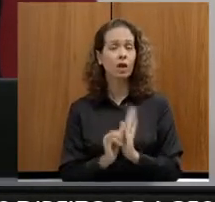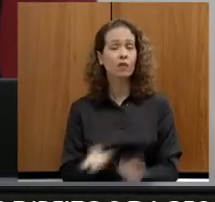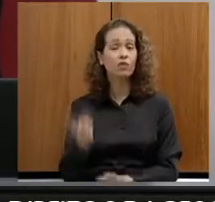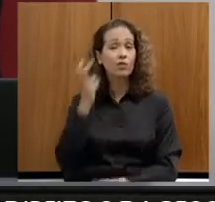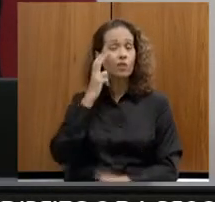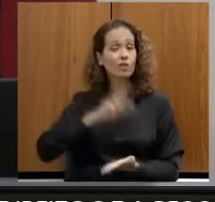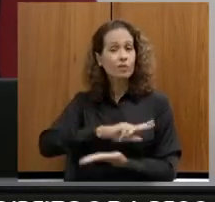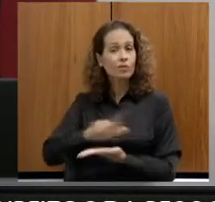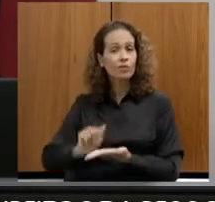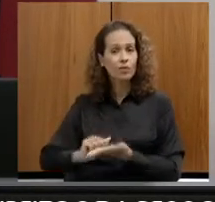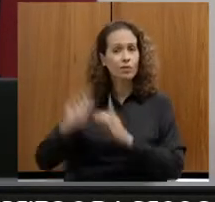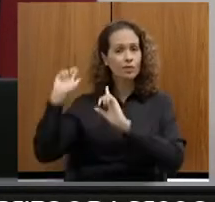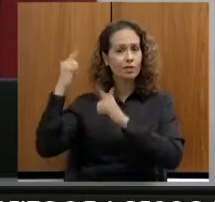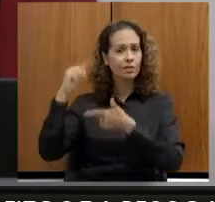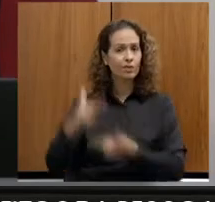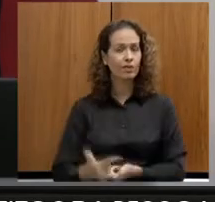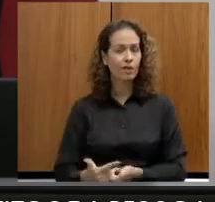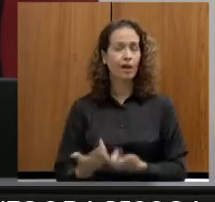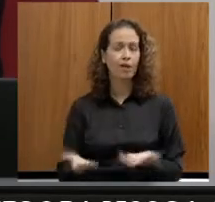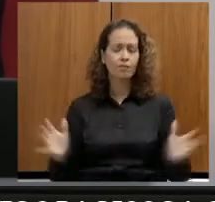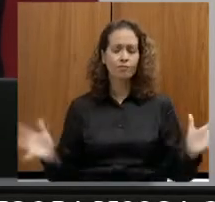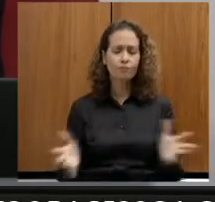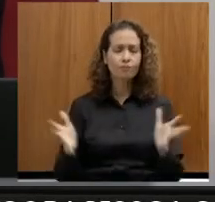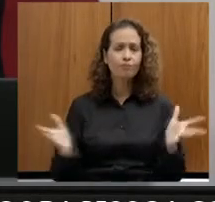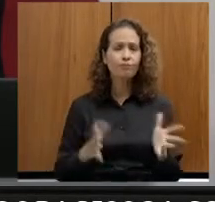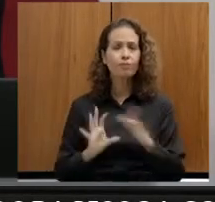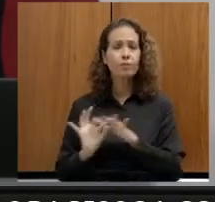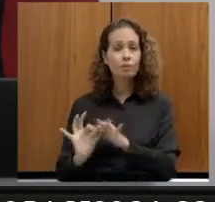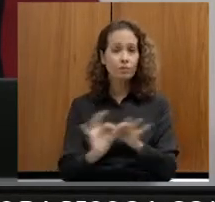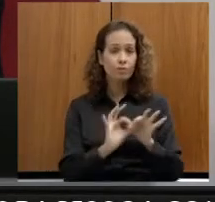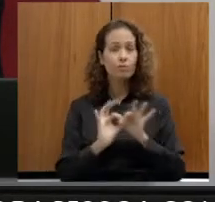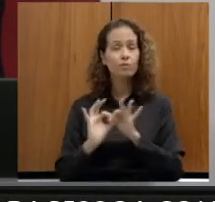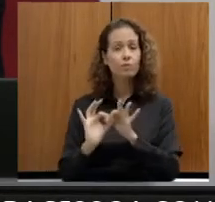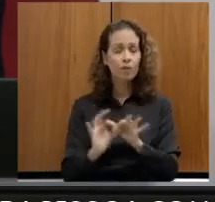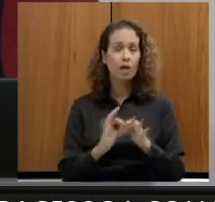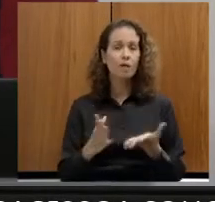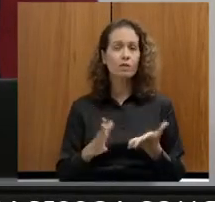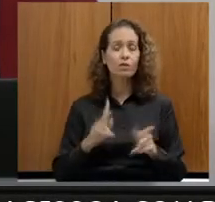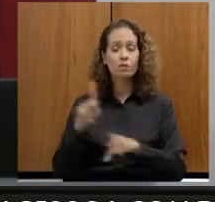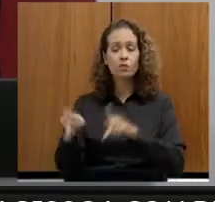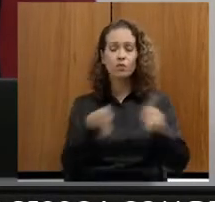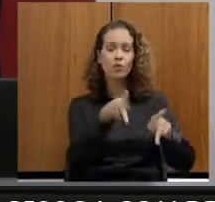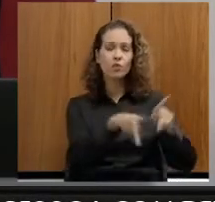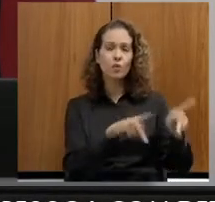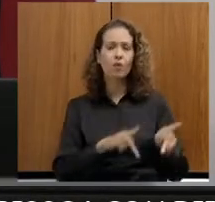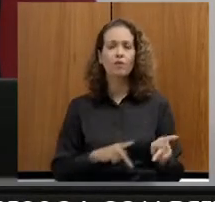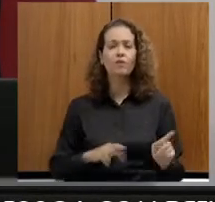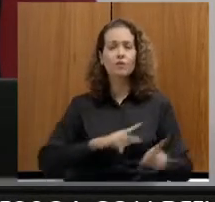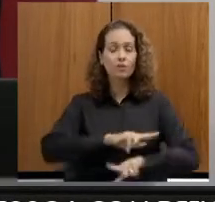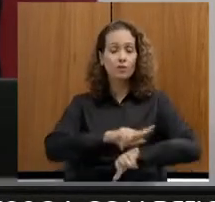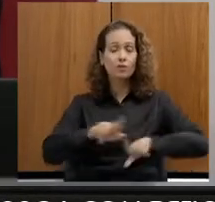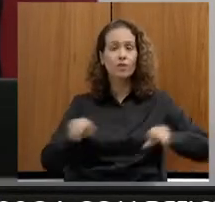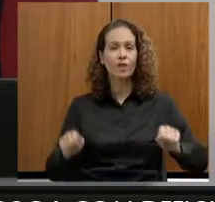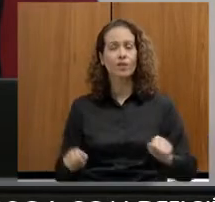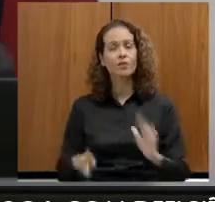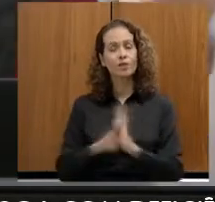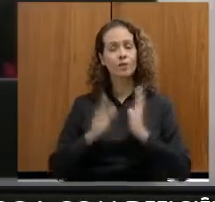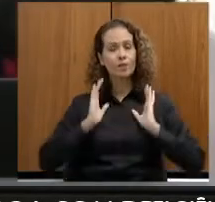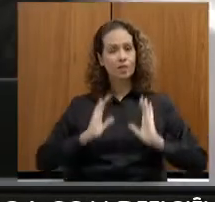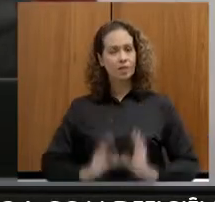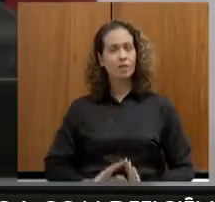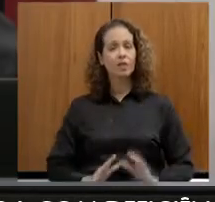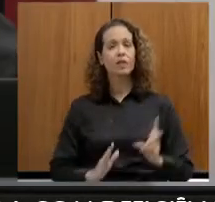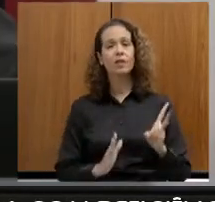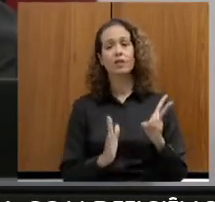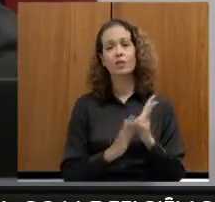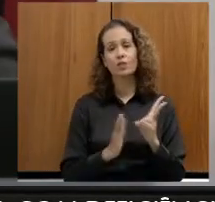tradicionais, estimulando o intercâmbio entre as etnias e a promoção da cidadania indígena. Autor deputado